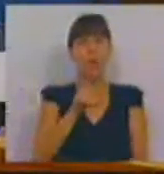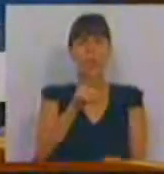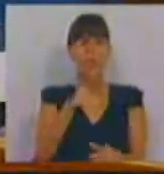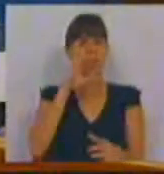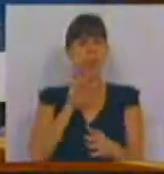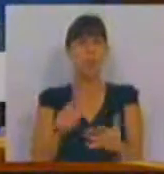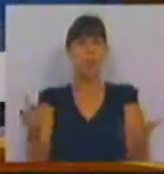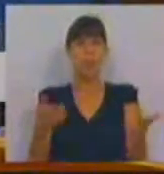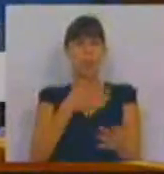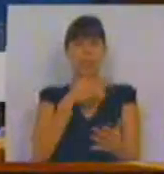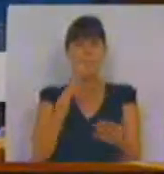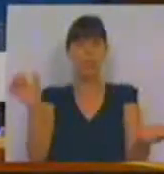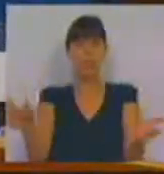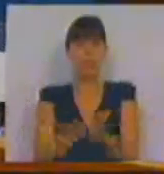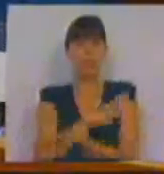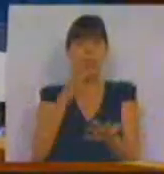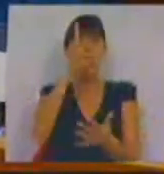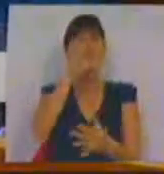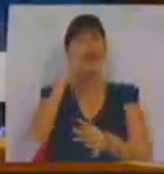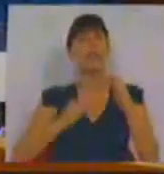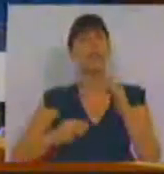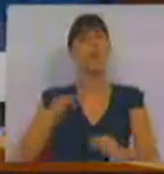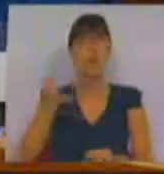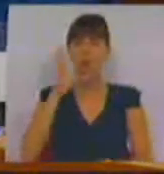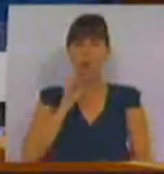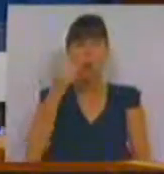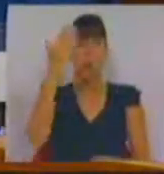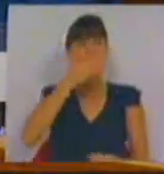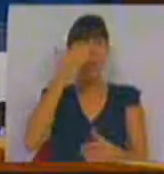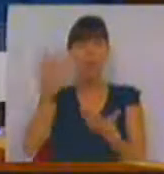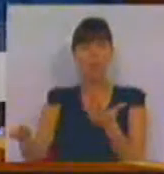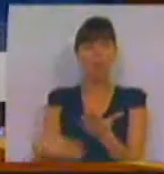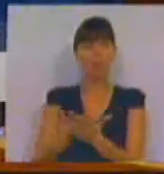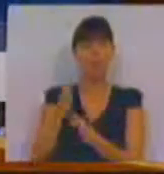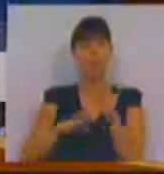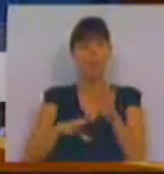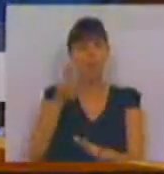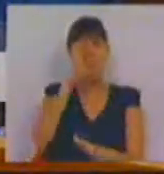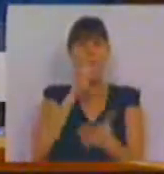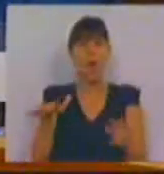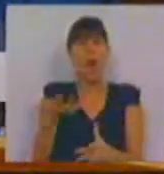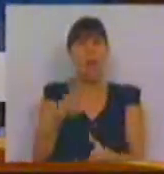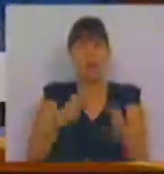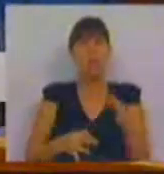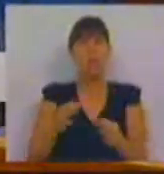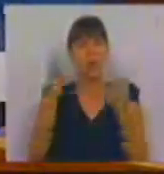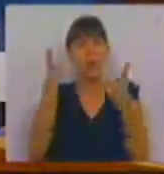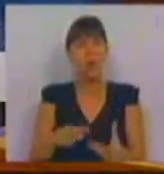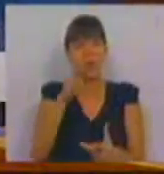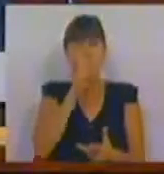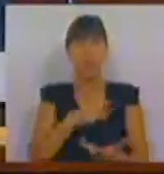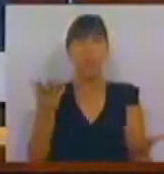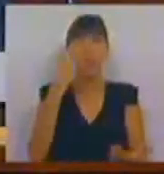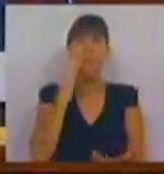disso, tendo declarações na impressa, o Ministério da Justiça não sabia das propostas feitas pelo Governo na área da Justiça do Orçamento do